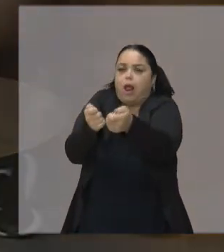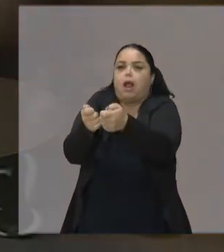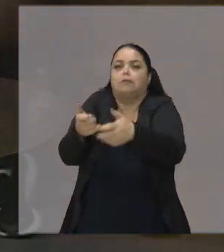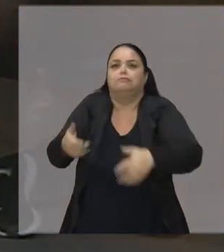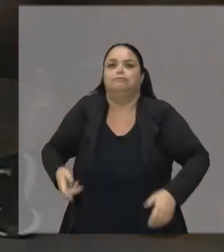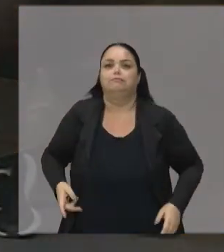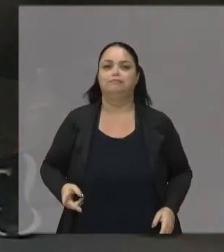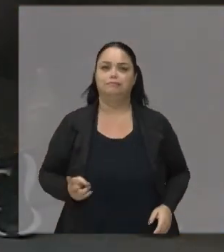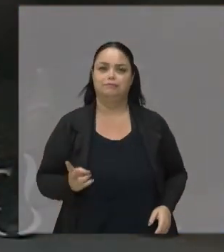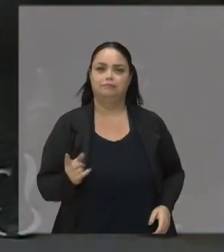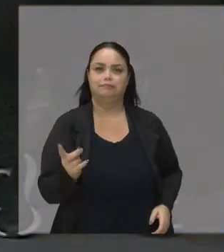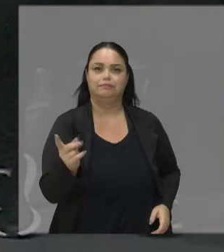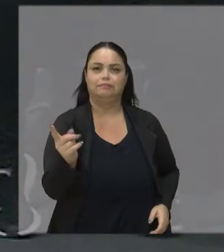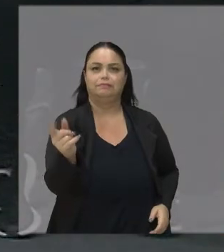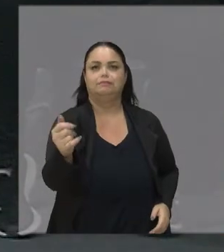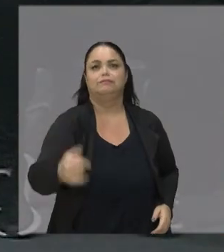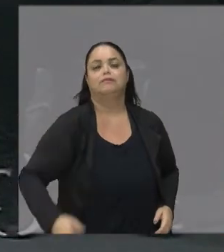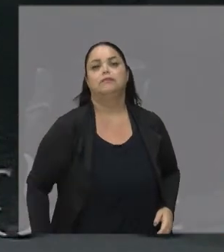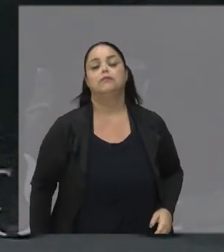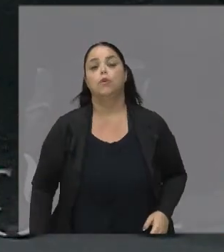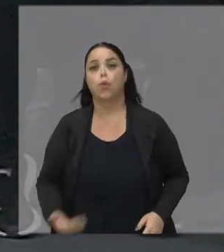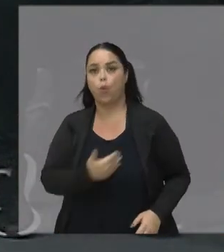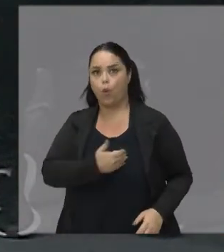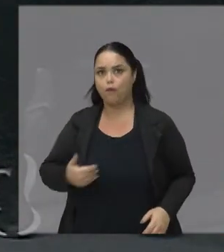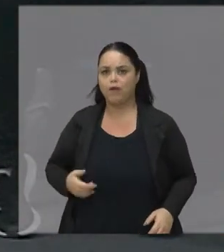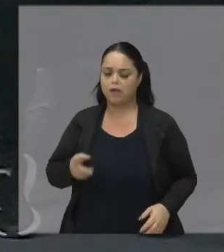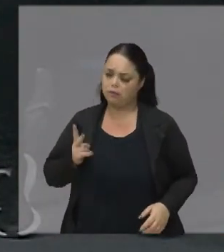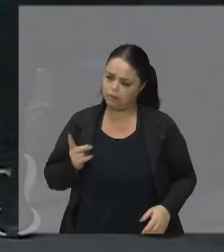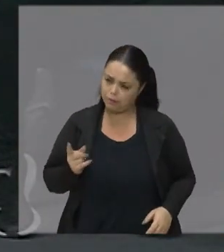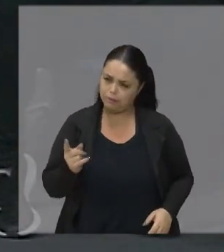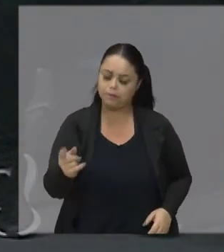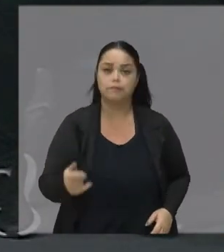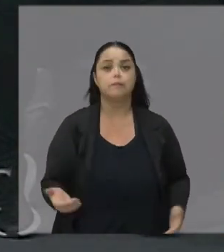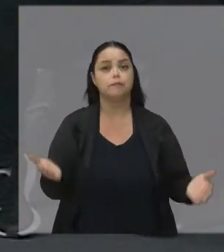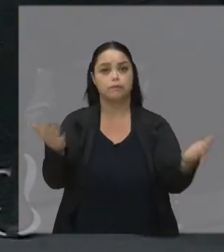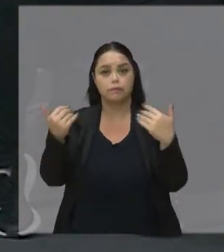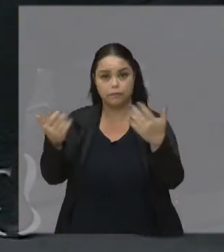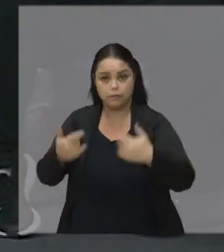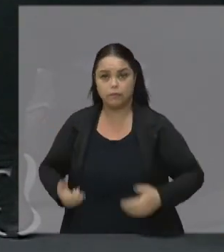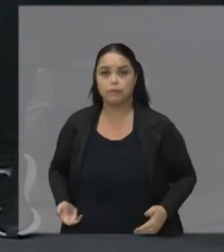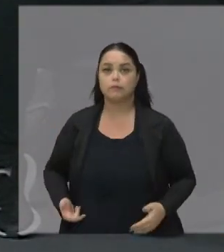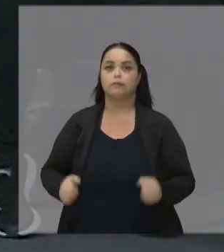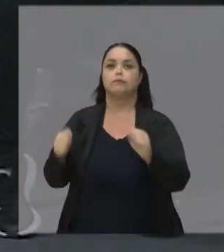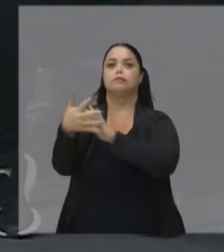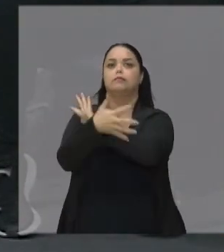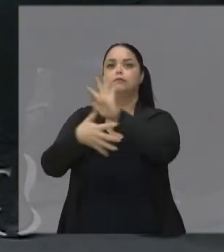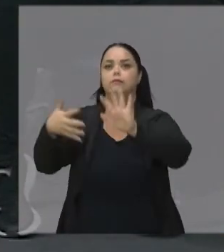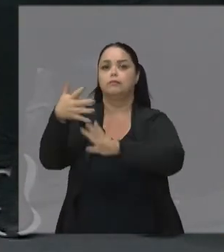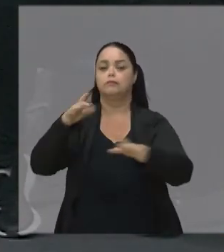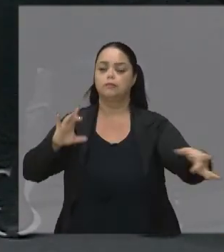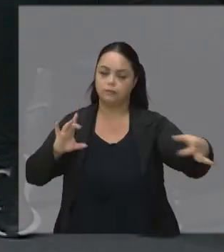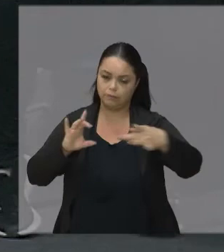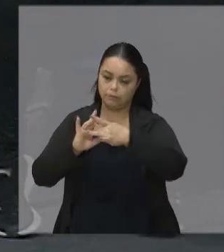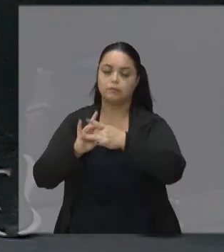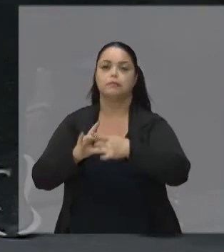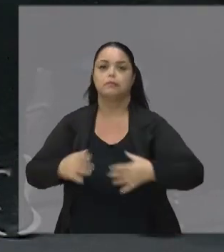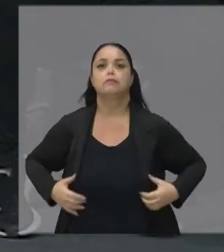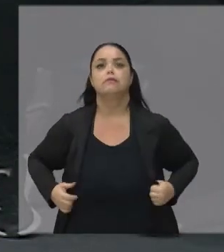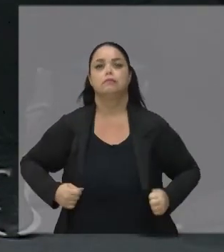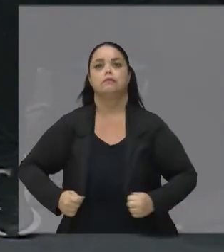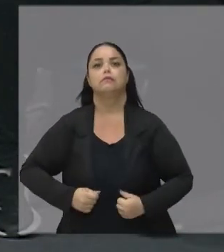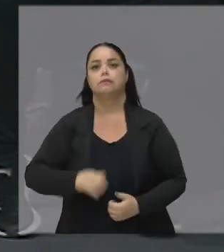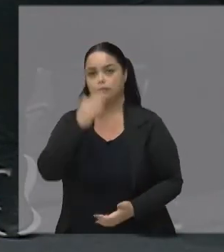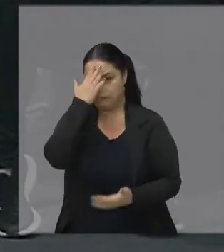por onde Eu queria Eu convidar Eu todos vocês A cantar uma canção com a gente É uma canção que